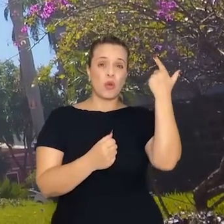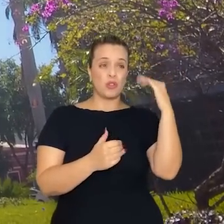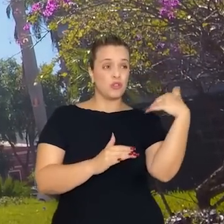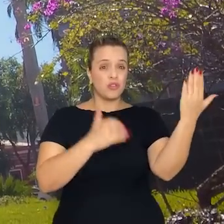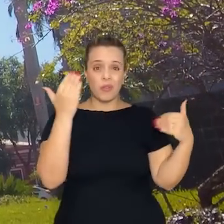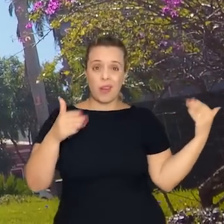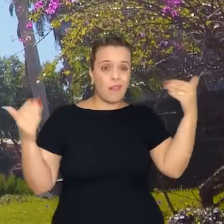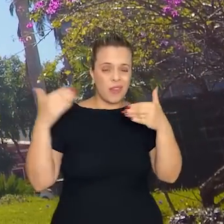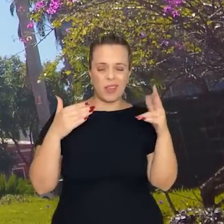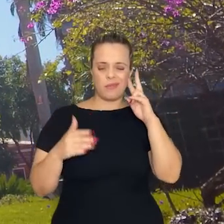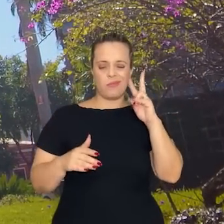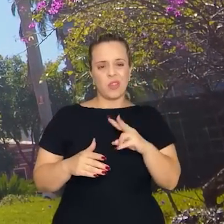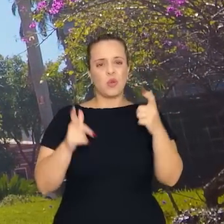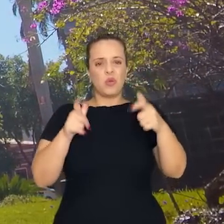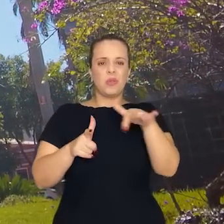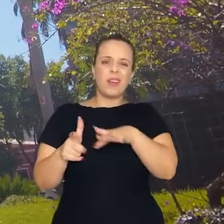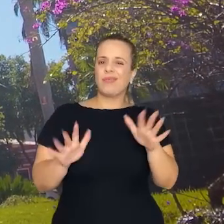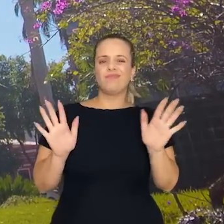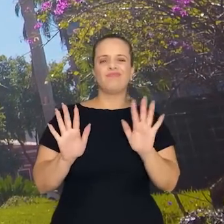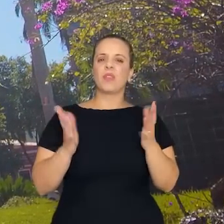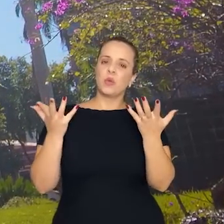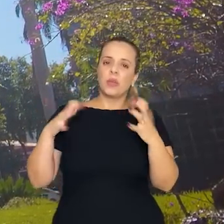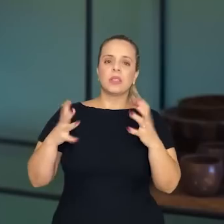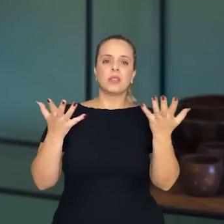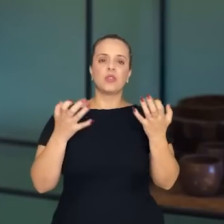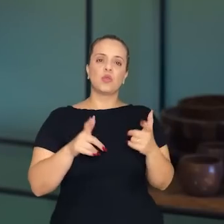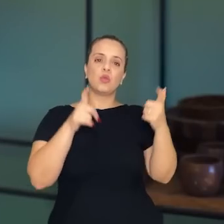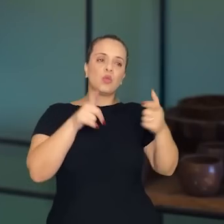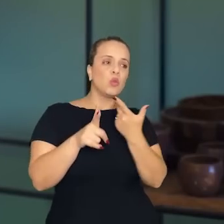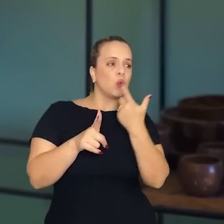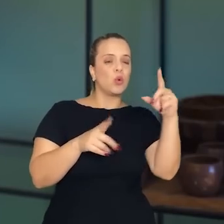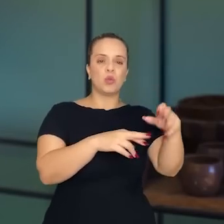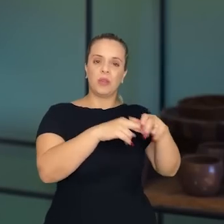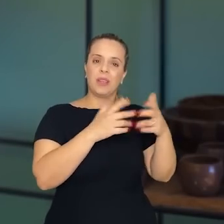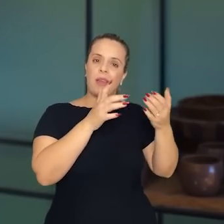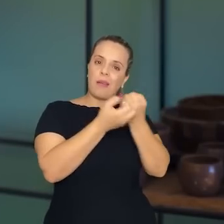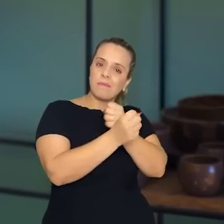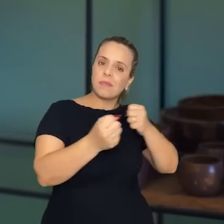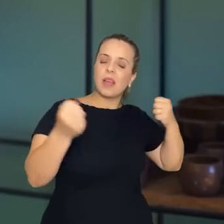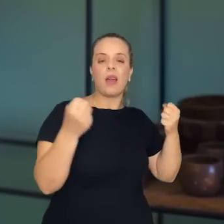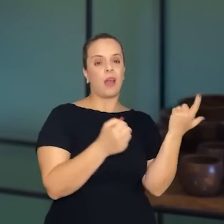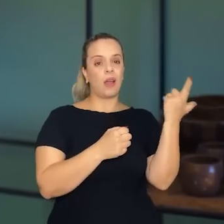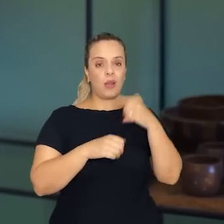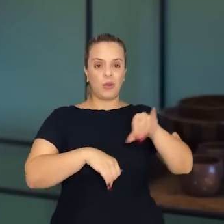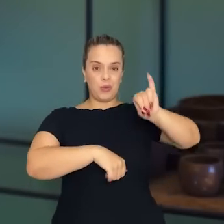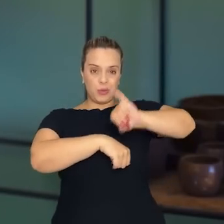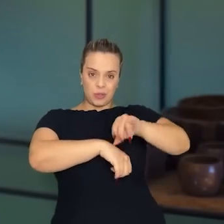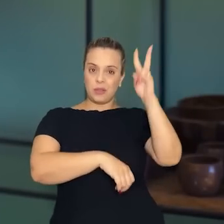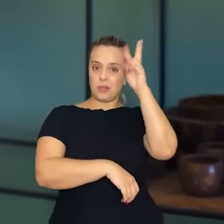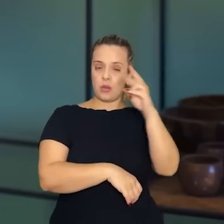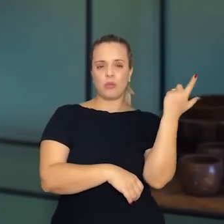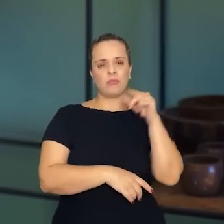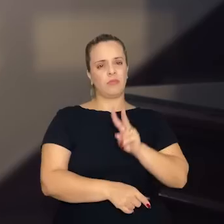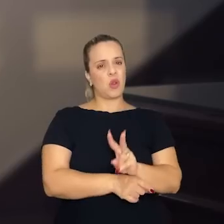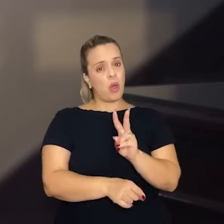queria espaços mais amplos, mas então acabou se conservando aqui por obra